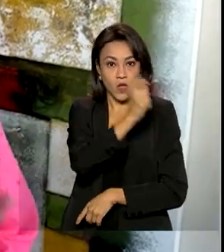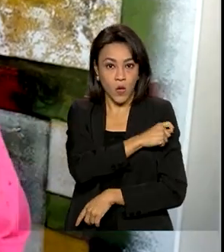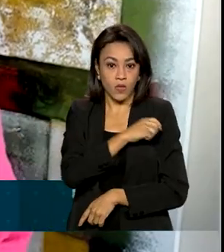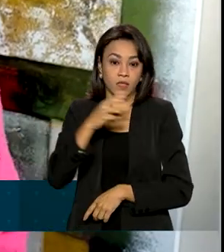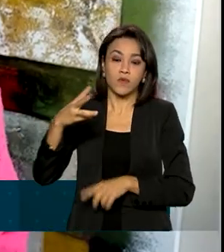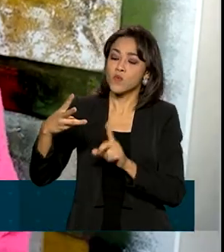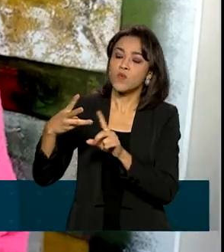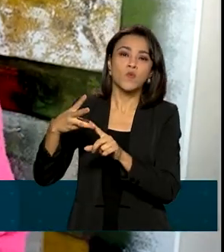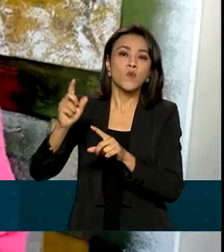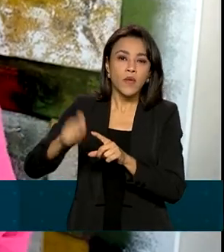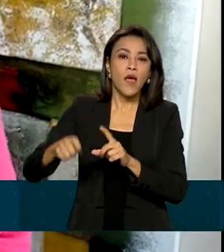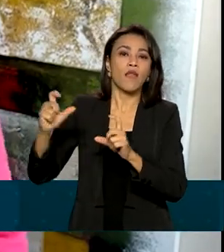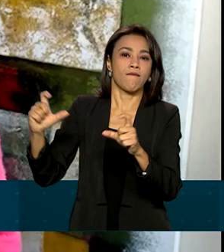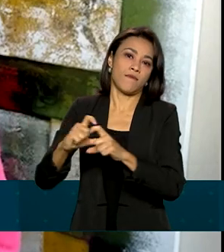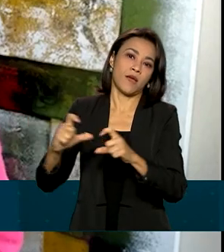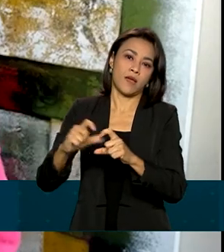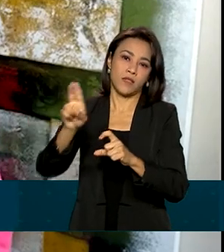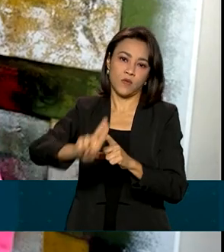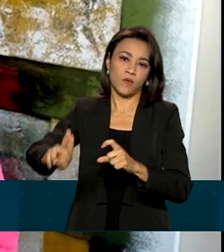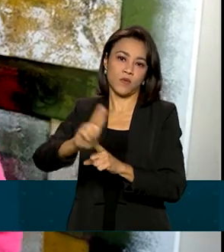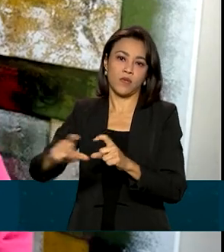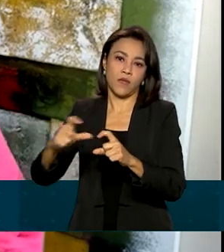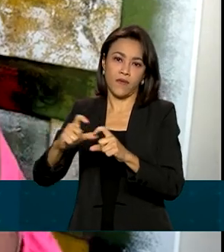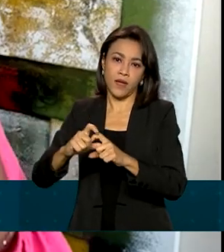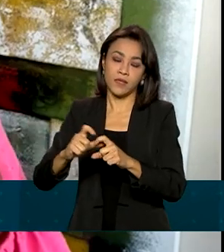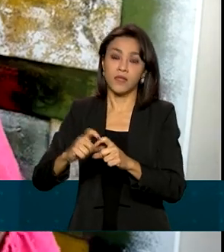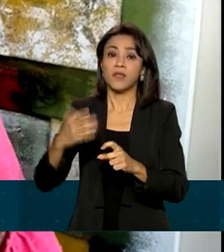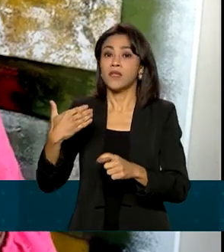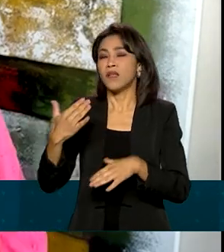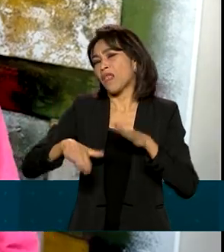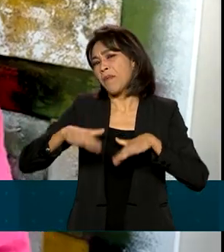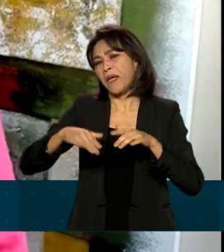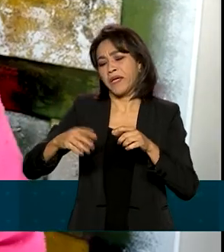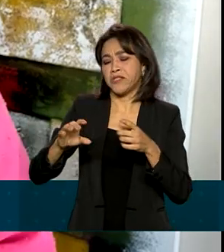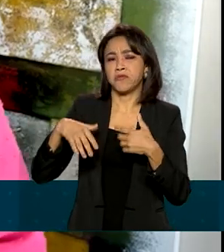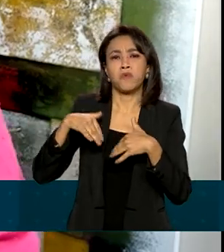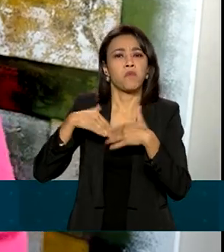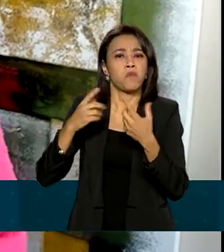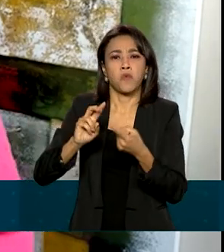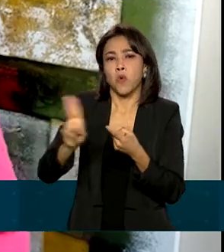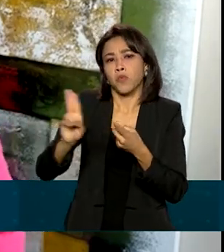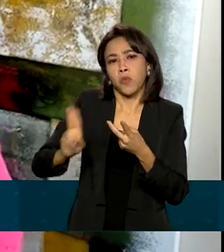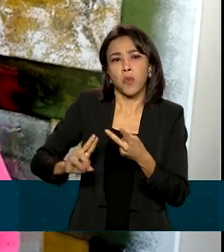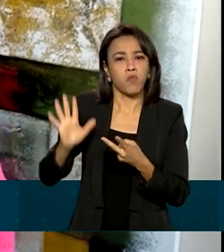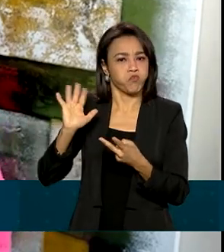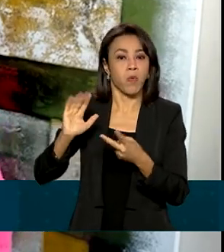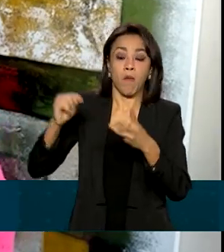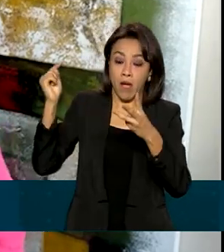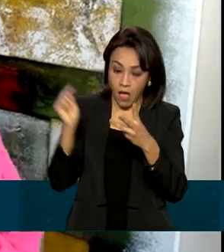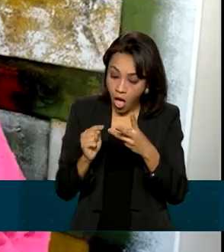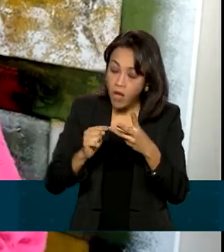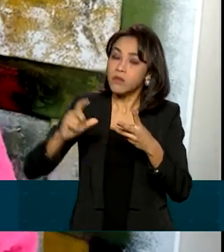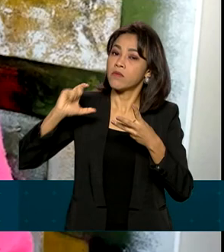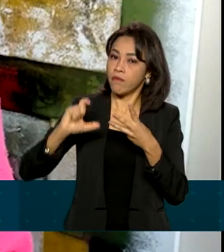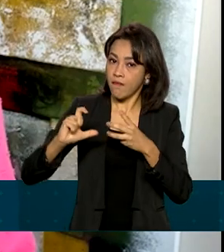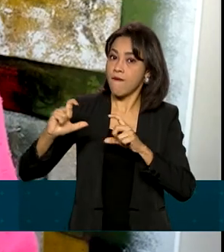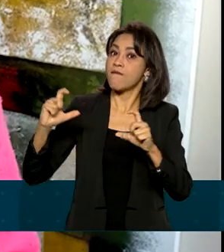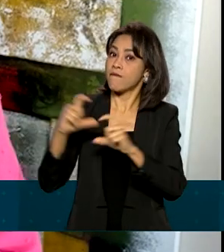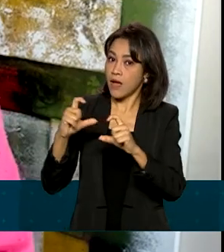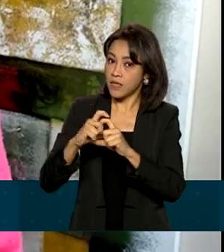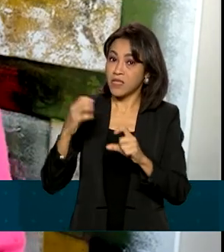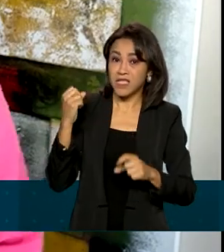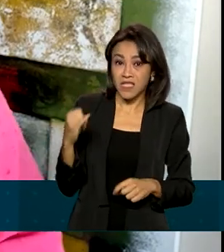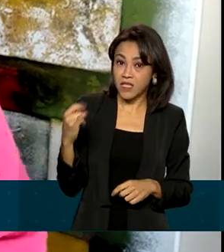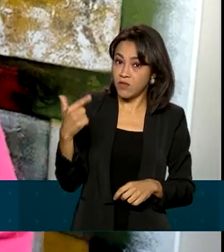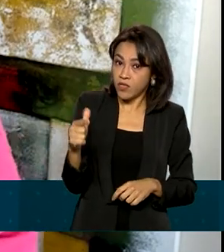com a vacina da Pfizer, independente das doses aplicadas anteriormente. Se não houver a vacina, a Coronavac